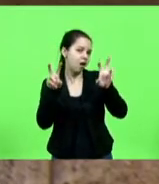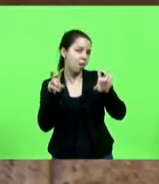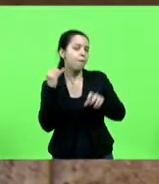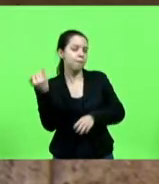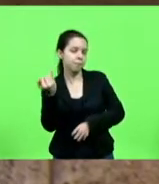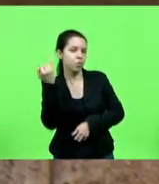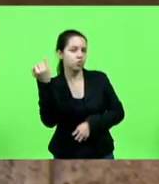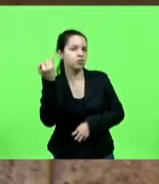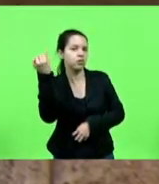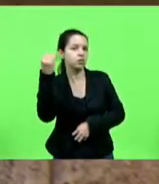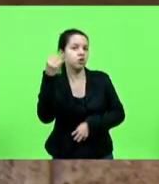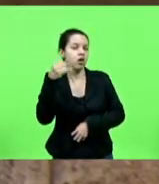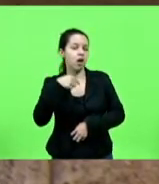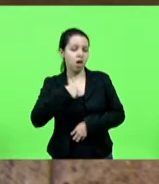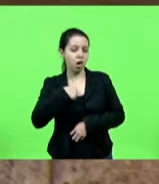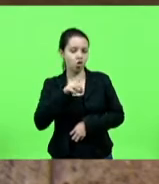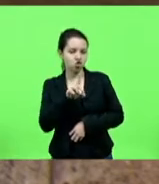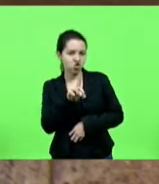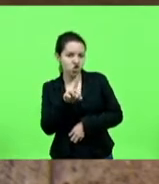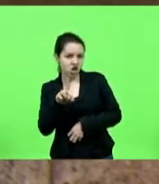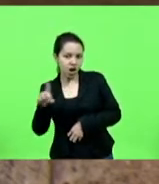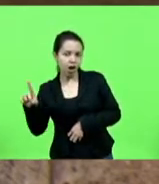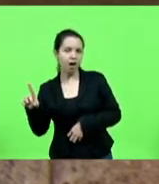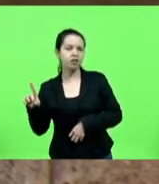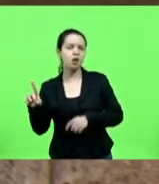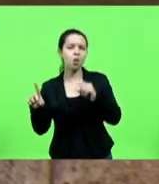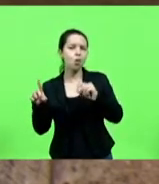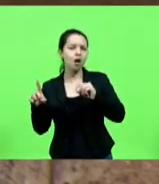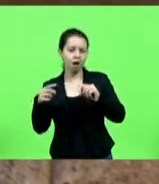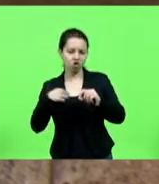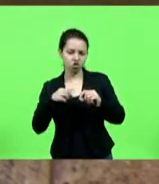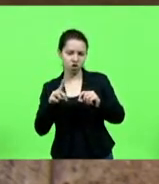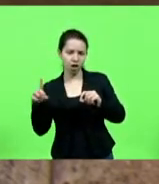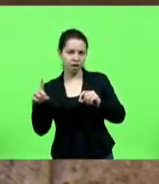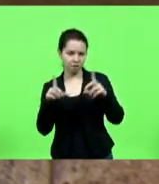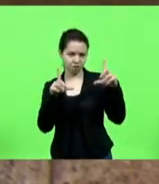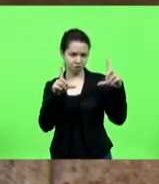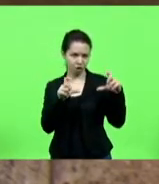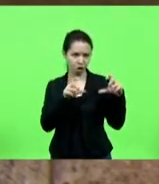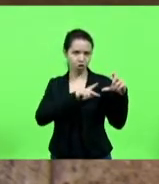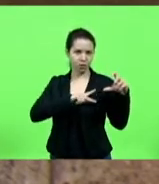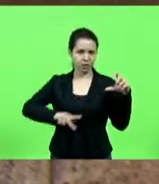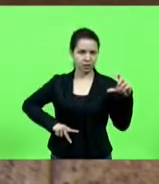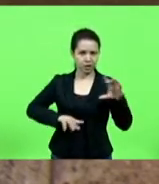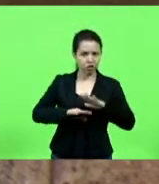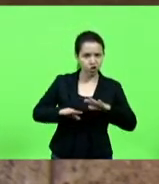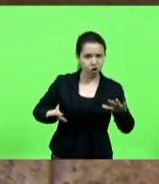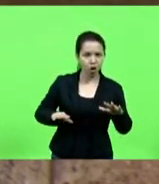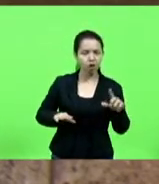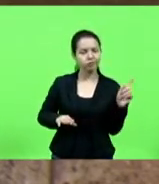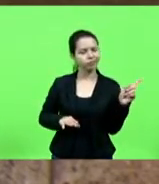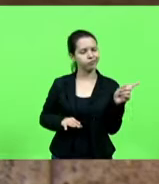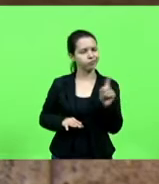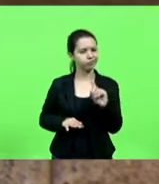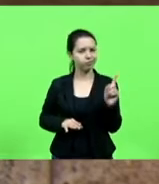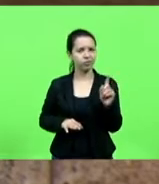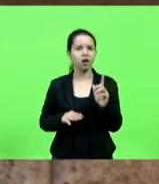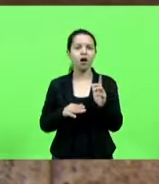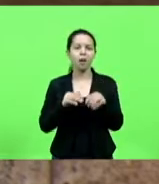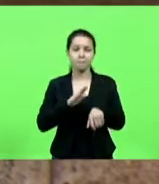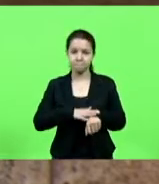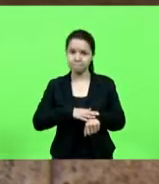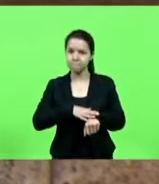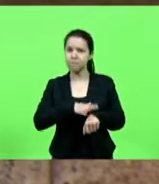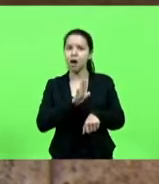Ser de direita, gente, não é somente você ter fotos com o presidente. Isso é muito mais do que isso. São